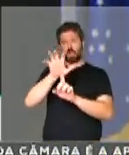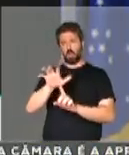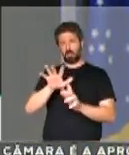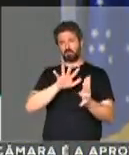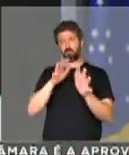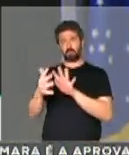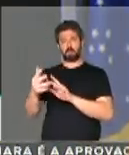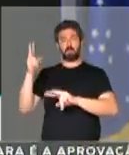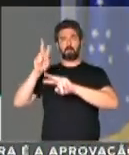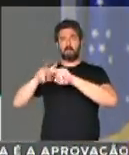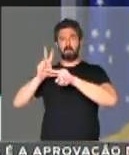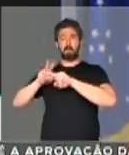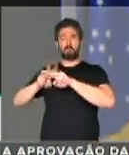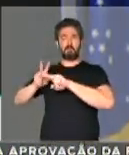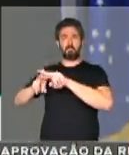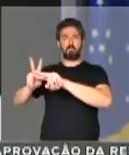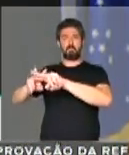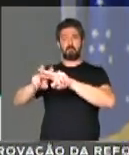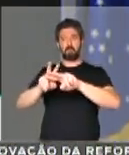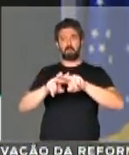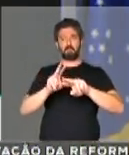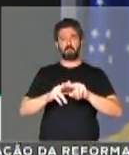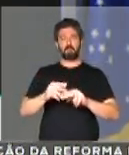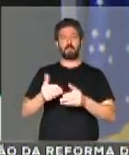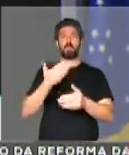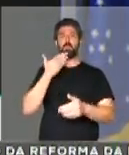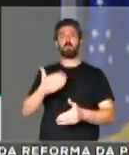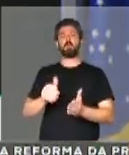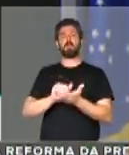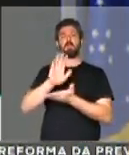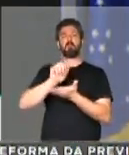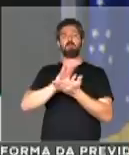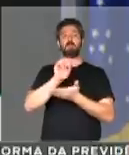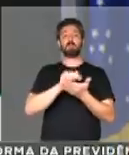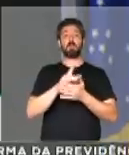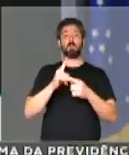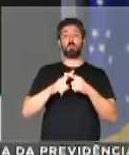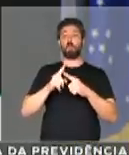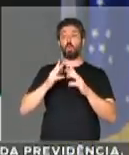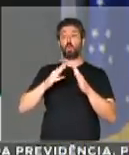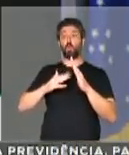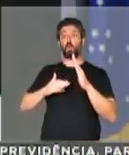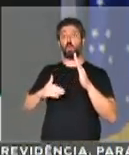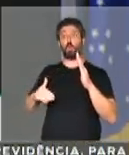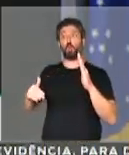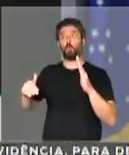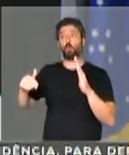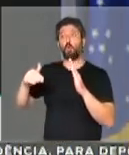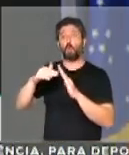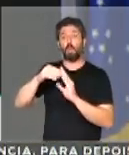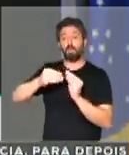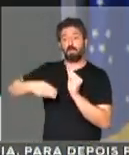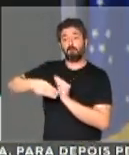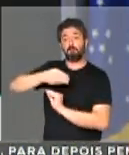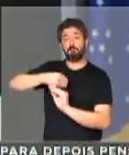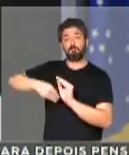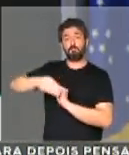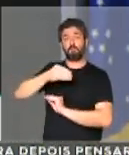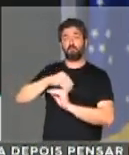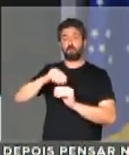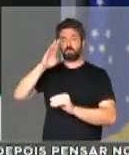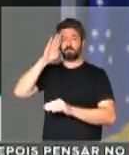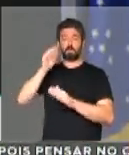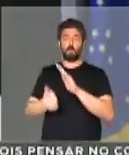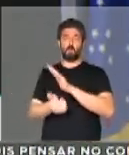com prisões, com pedidos de demissões, porque todos estão envolvidos no maior escândalo de